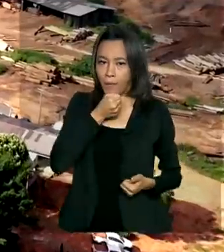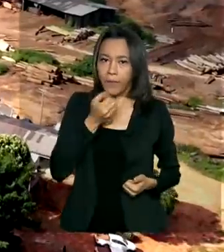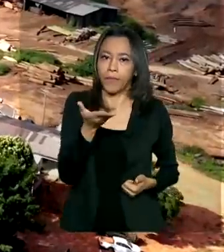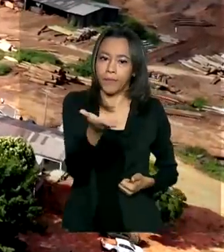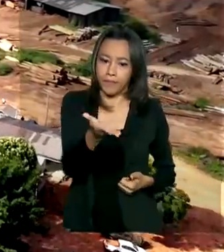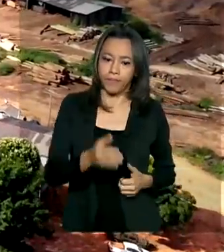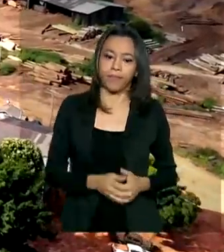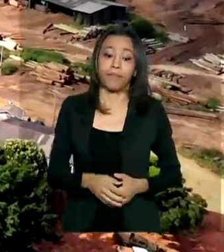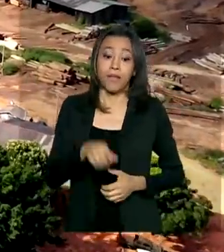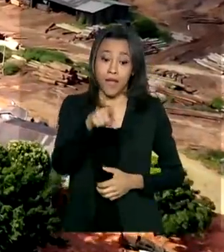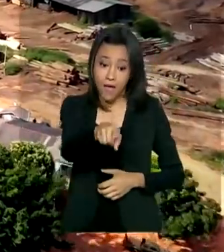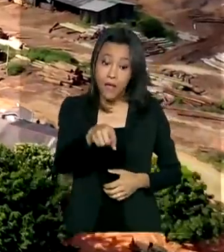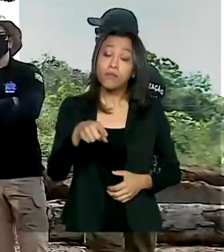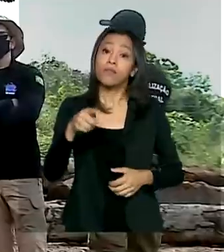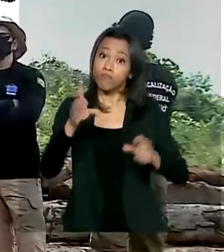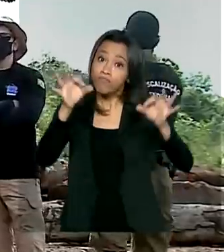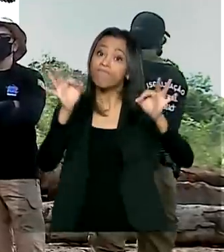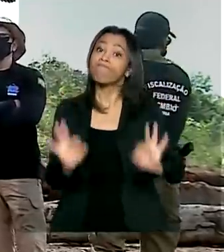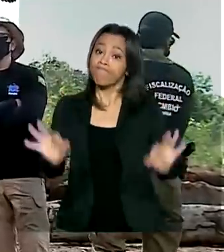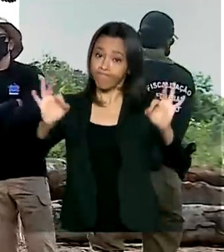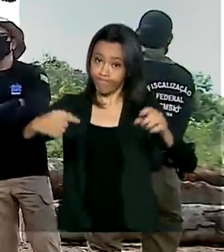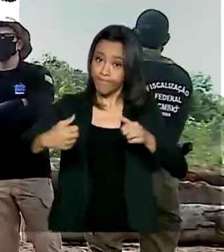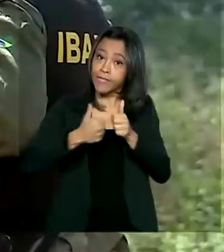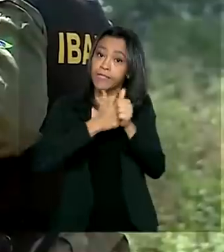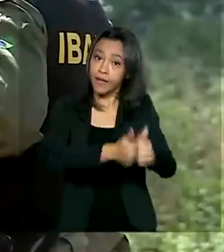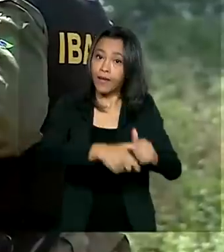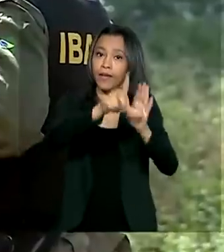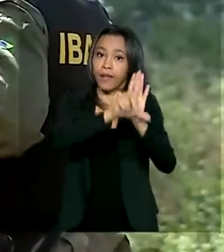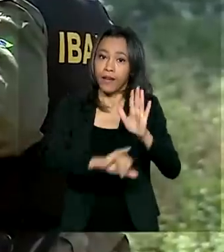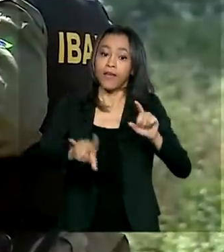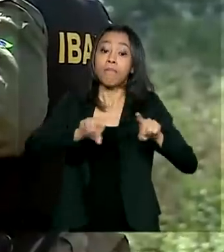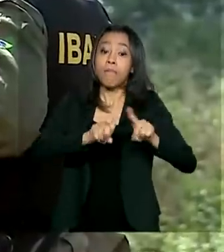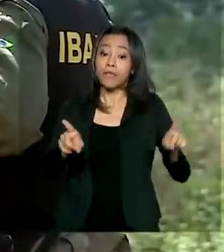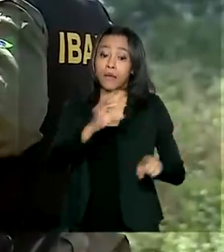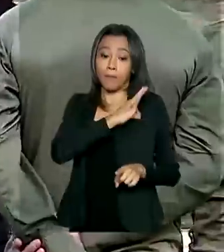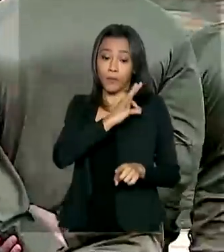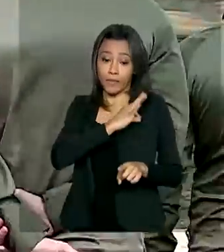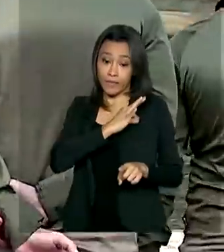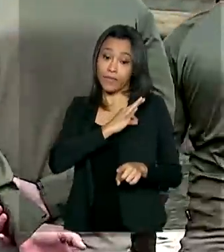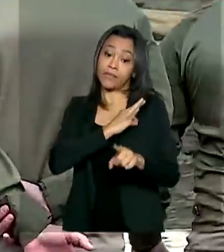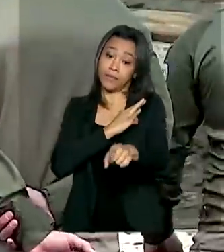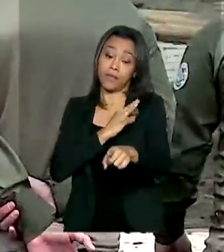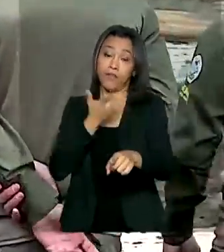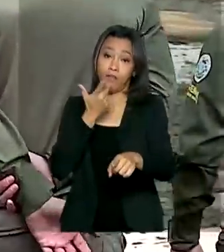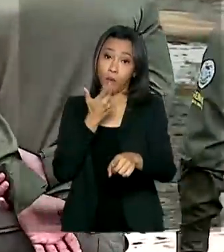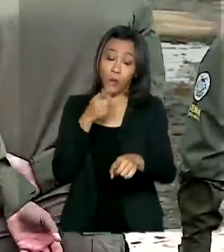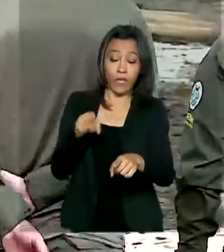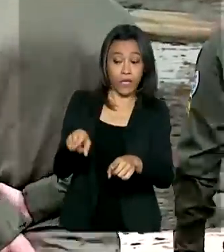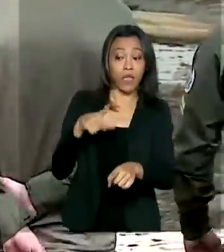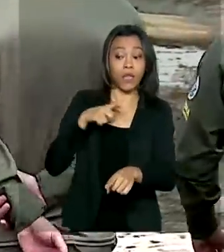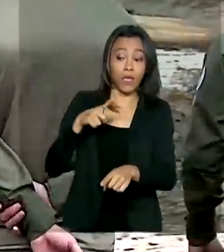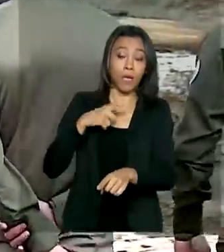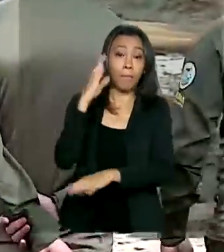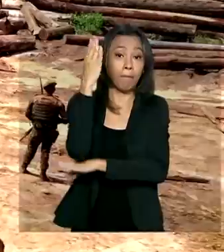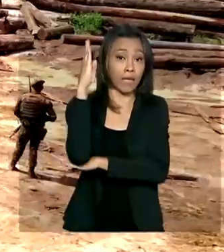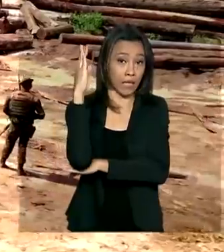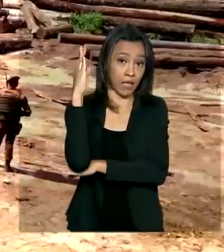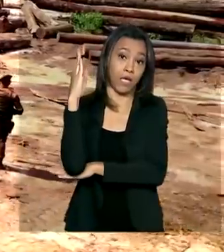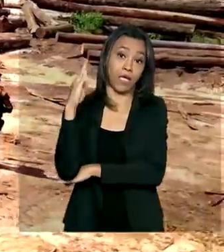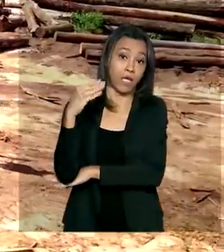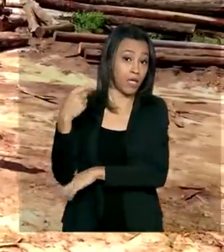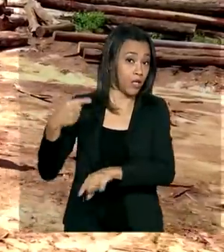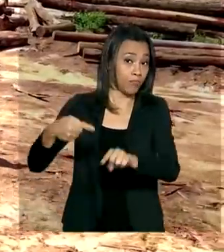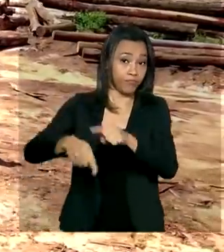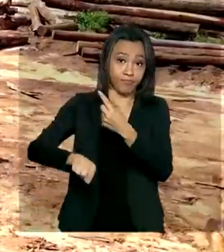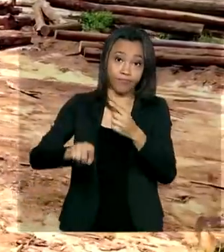A madeireira está legalizada, mas segundo a Polícia Civil e o IBAMA, há indícios de que madeira ilegal seja vendida aqui. Isso